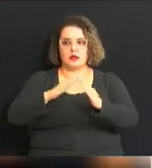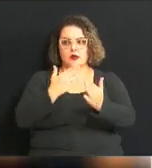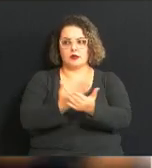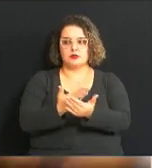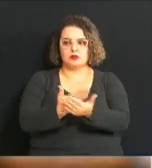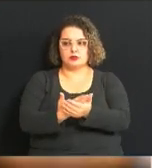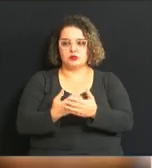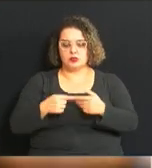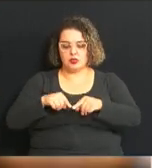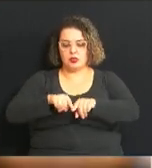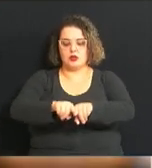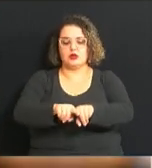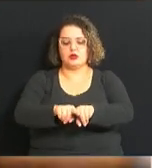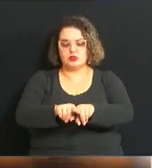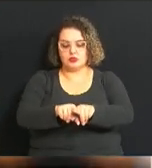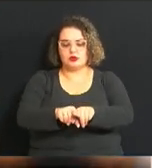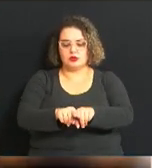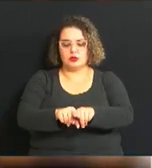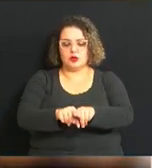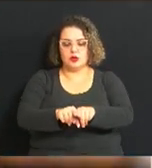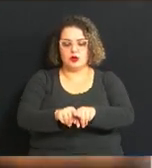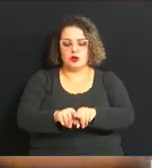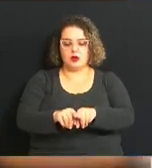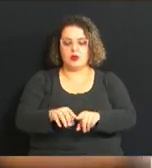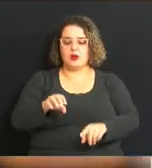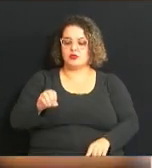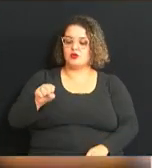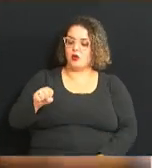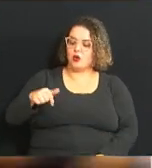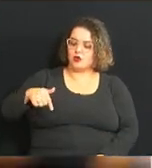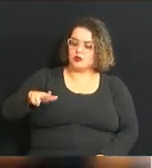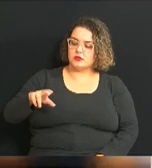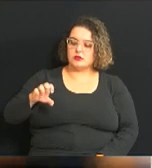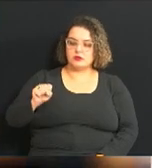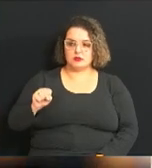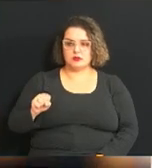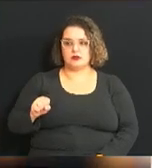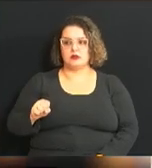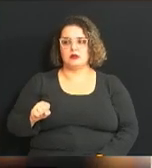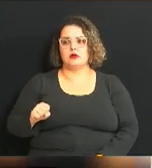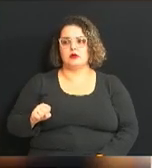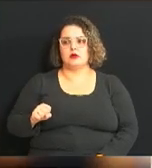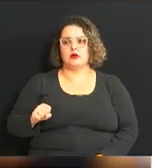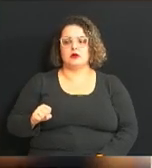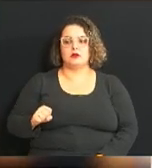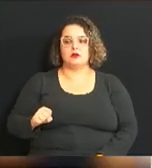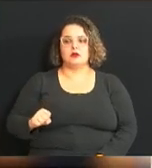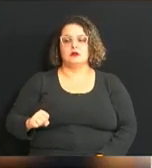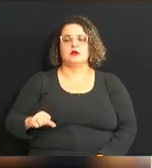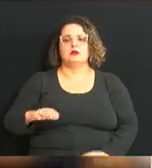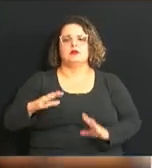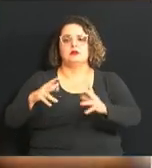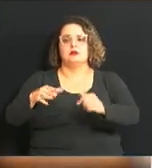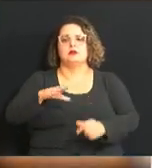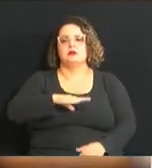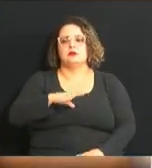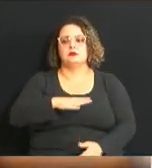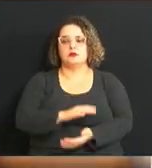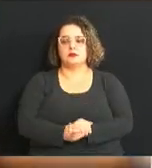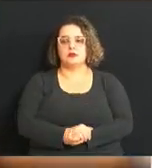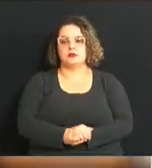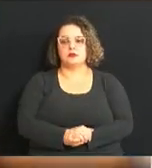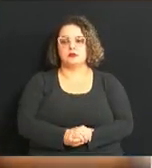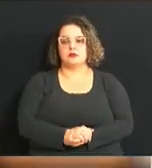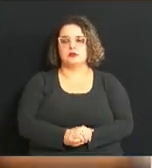parceria, a gente atendia em parceria com as OSCs, elas foram municipalizadas. Então, em decorrência disso, você